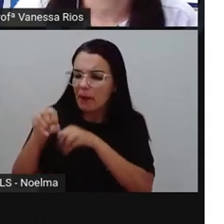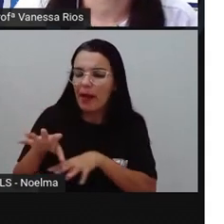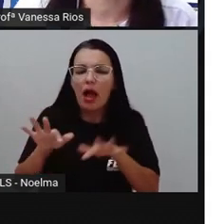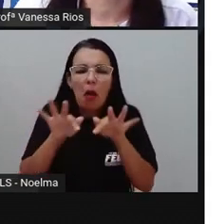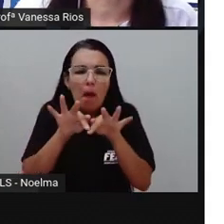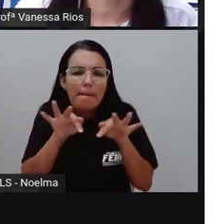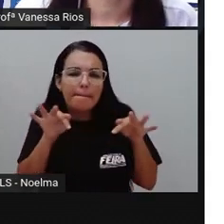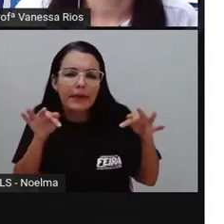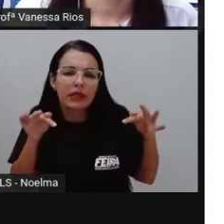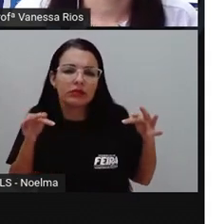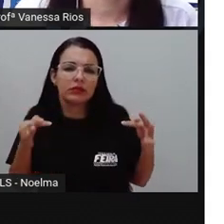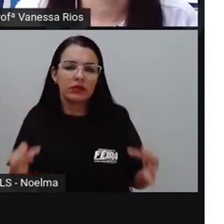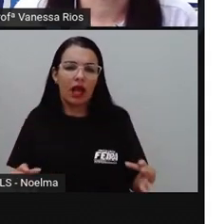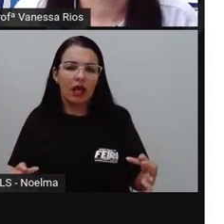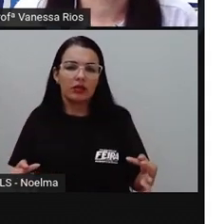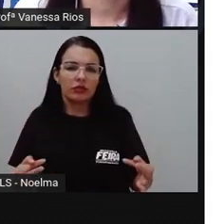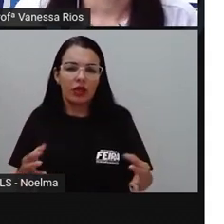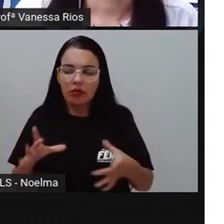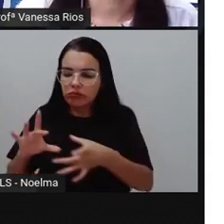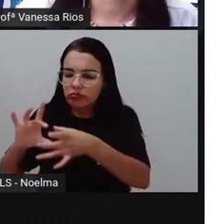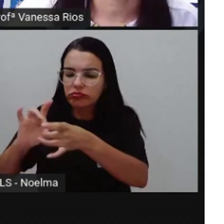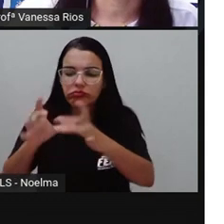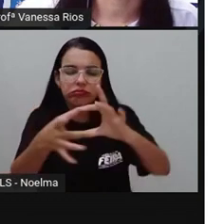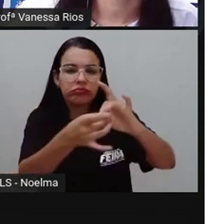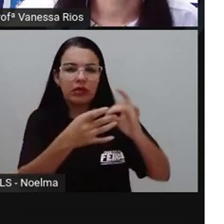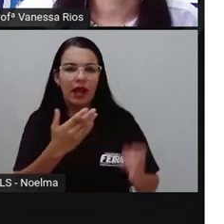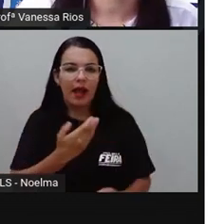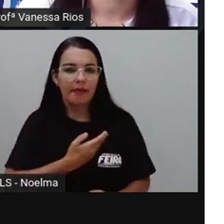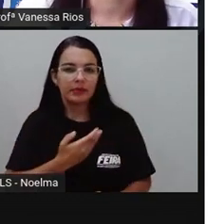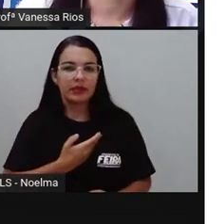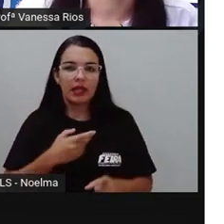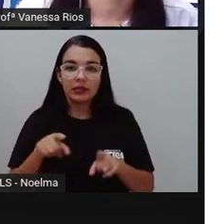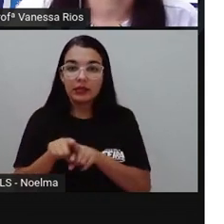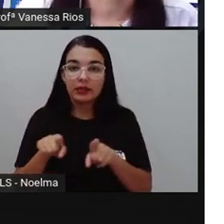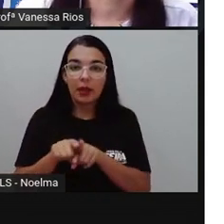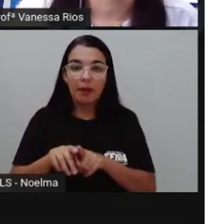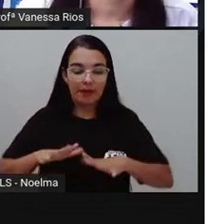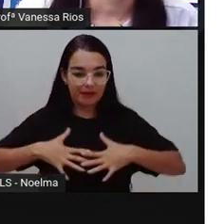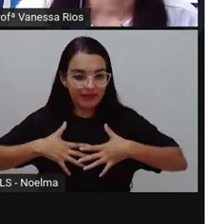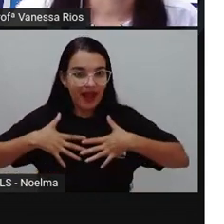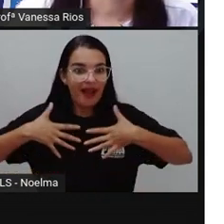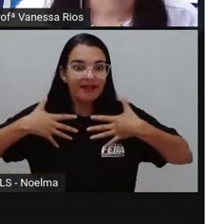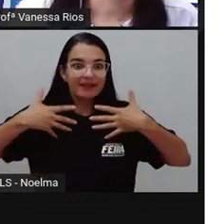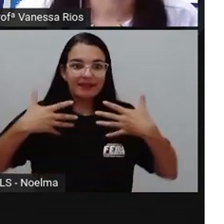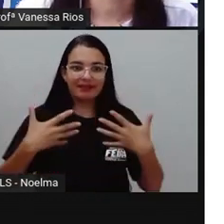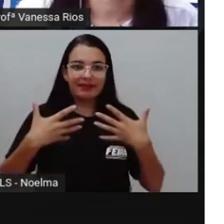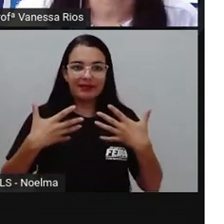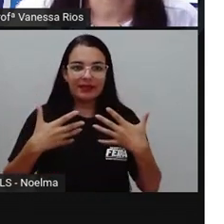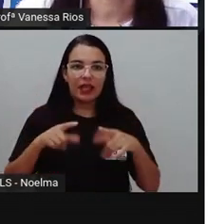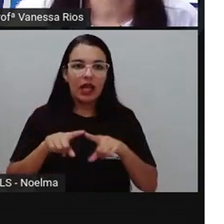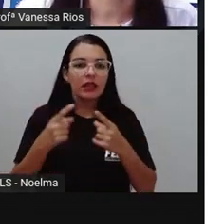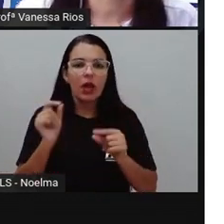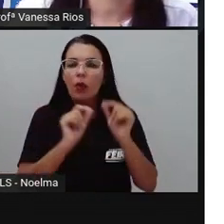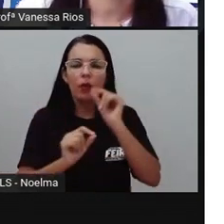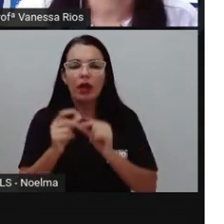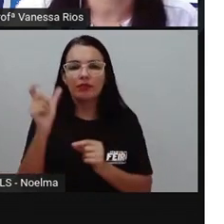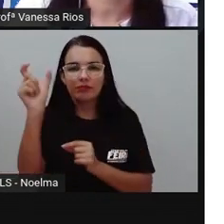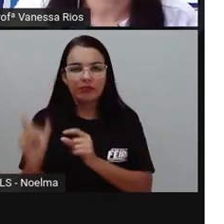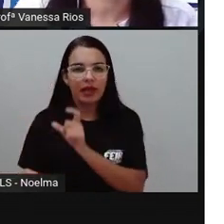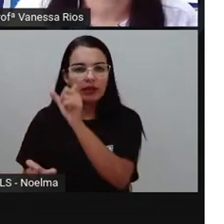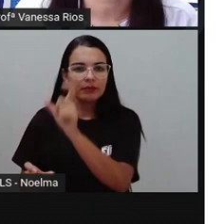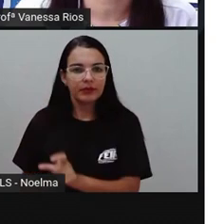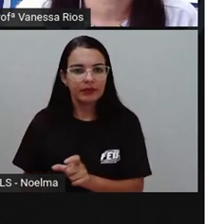compartilhamento, amizade, superação e autoestima. Esses mesmos elementos das